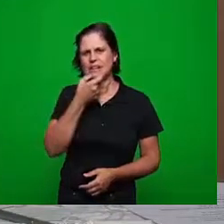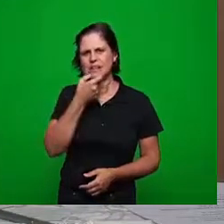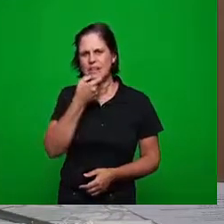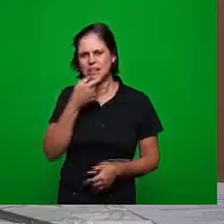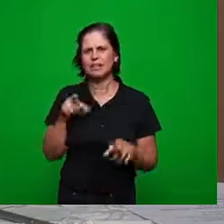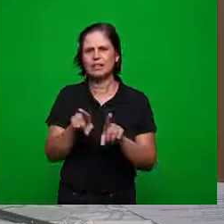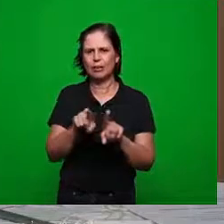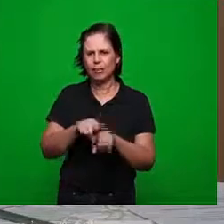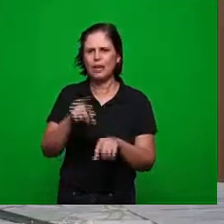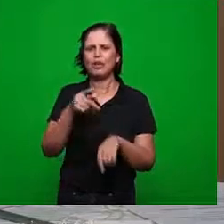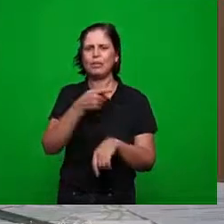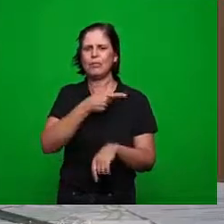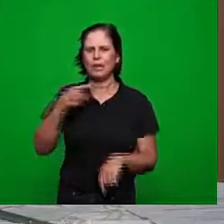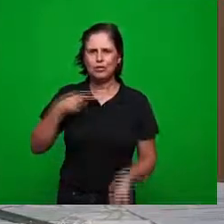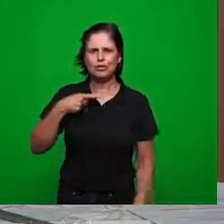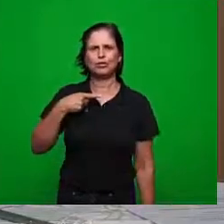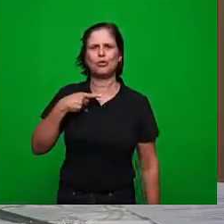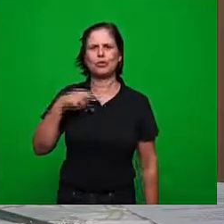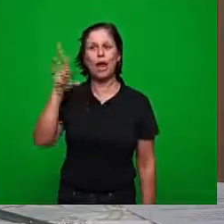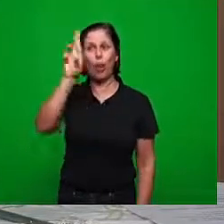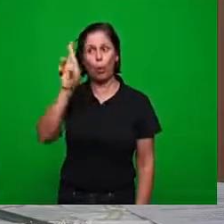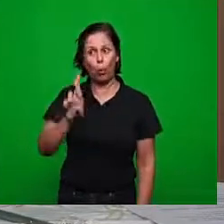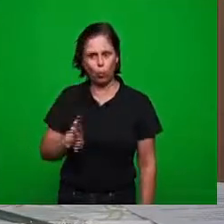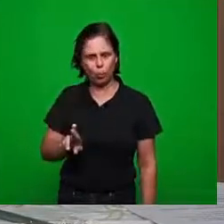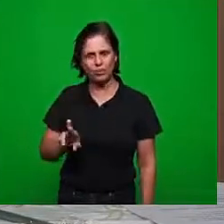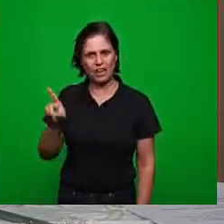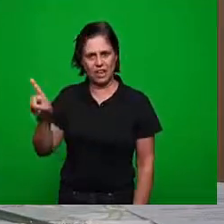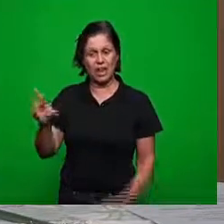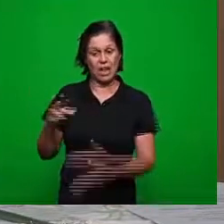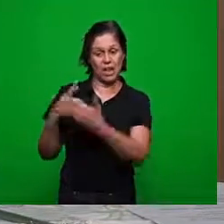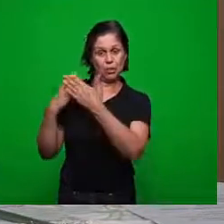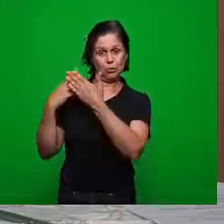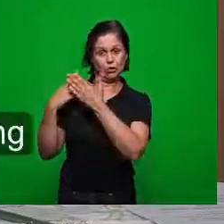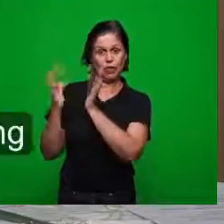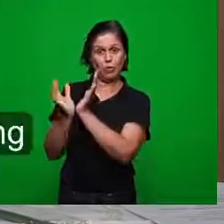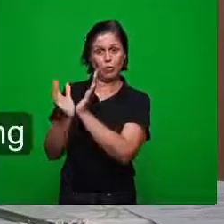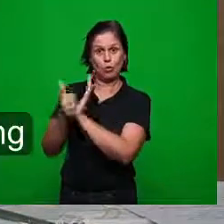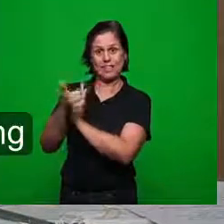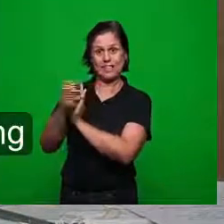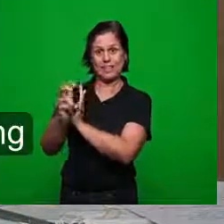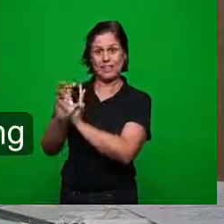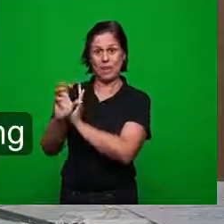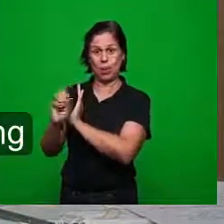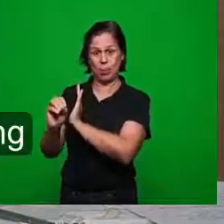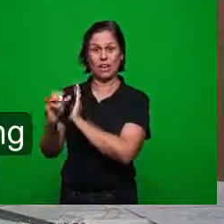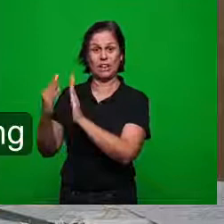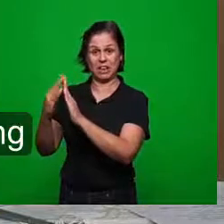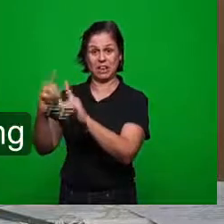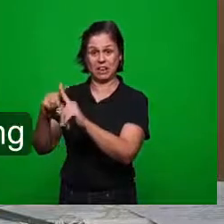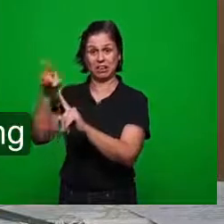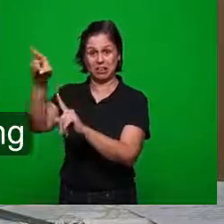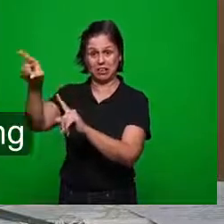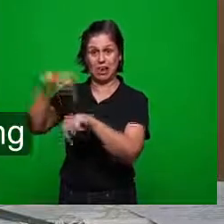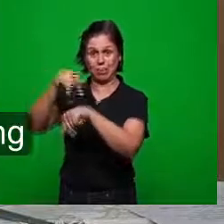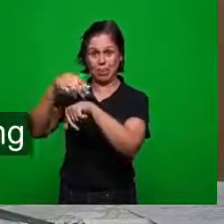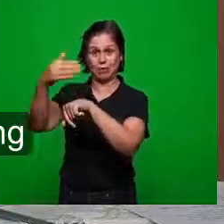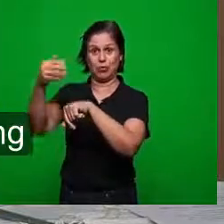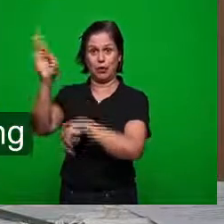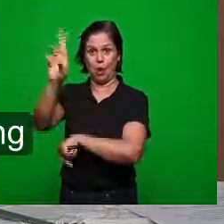é o responsável por um grupo de 150 igrejas e é o presidente de